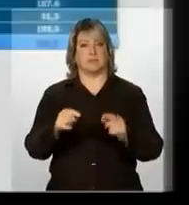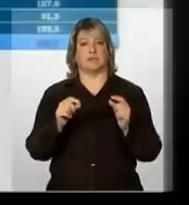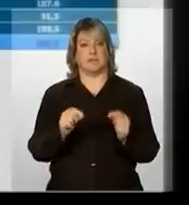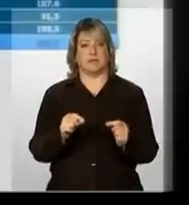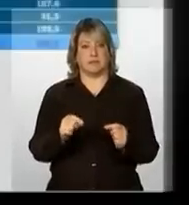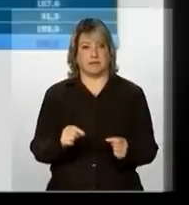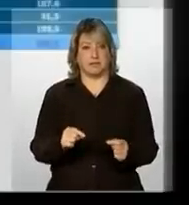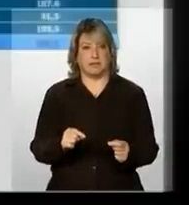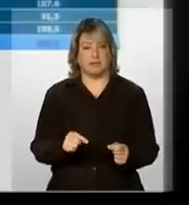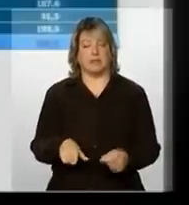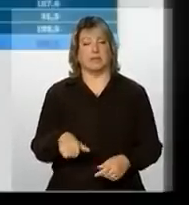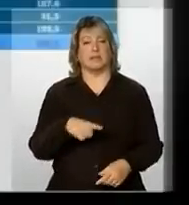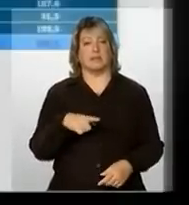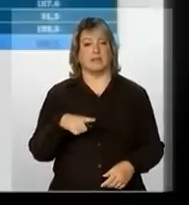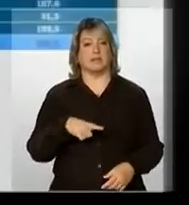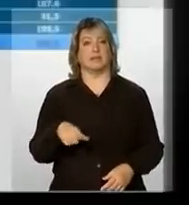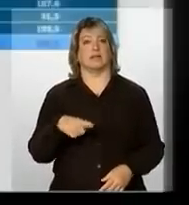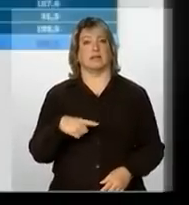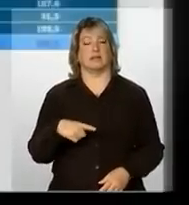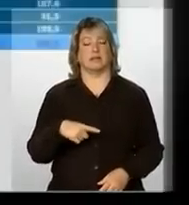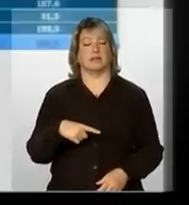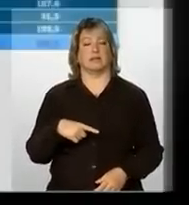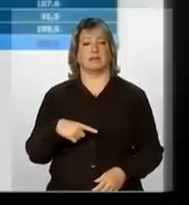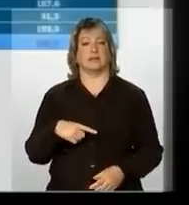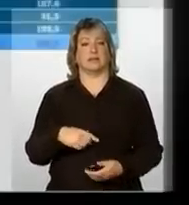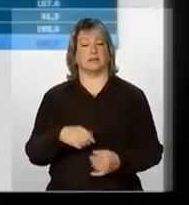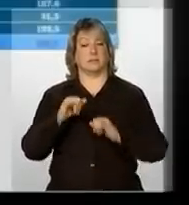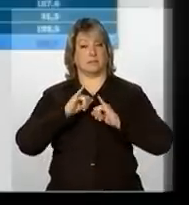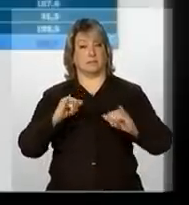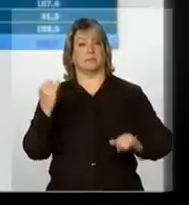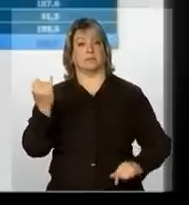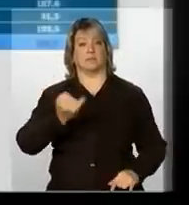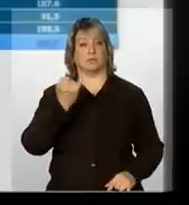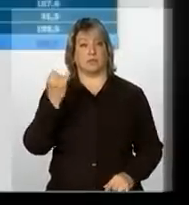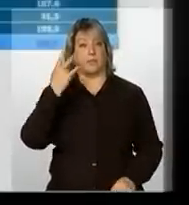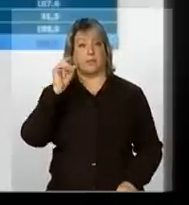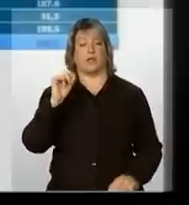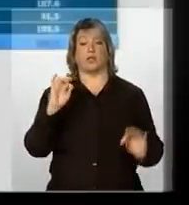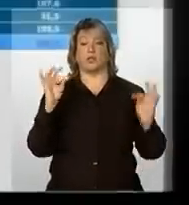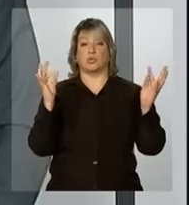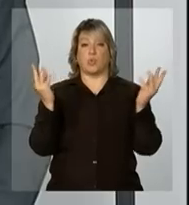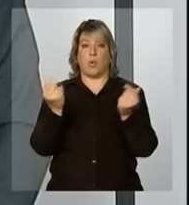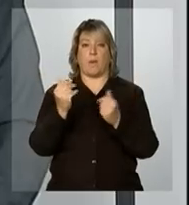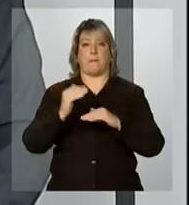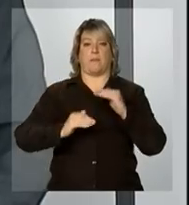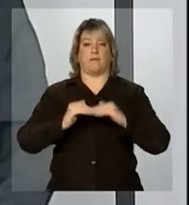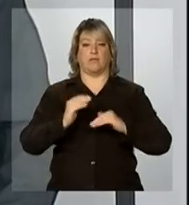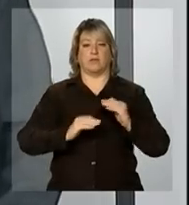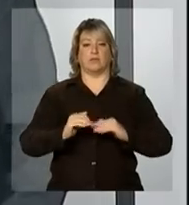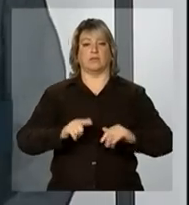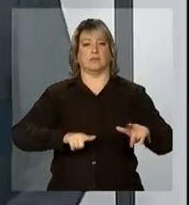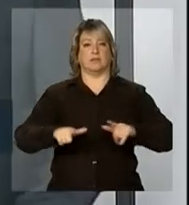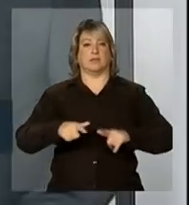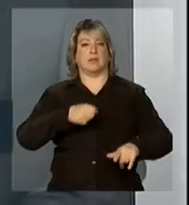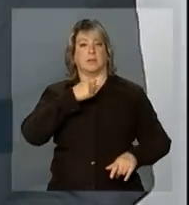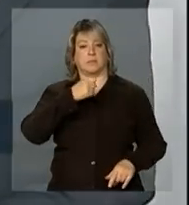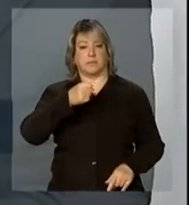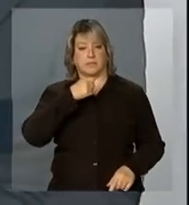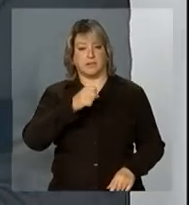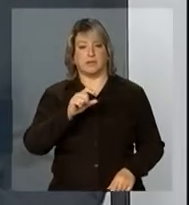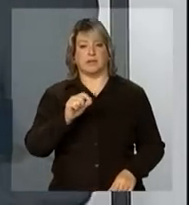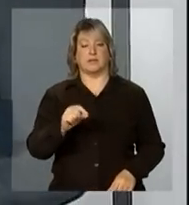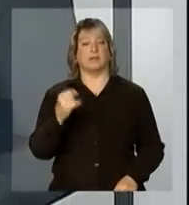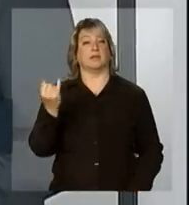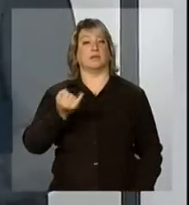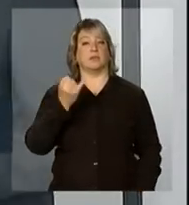é digno de registro aqui para, principalmente, todos os profissionais de imprensa que estão, é